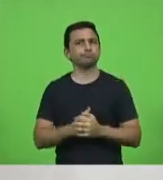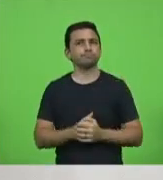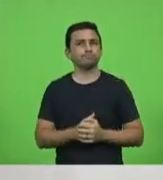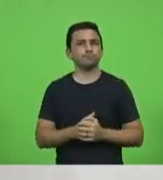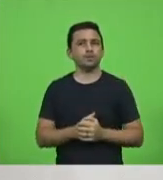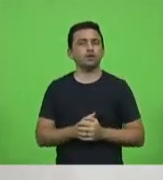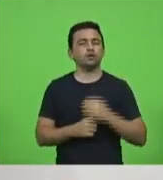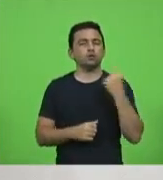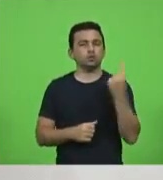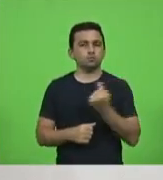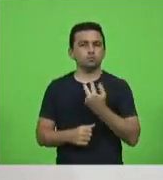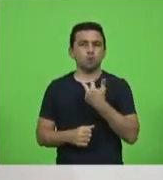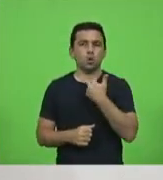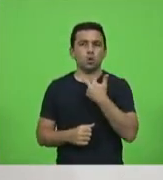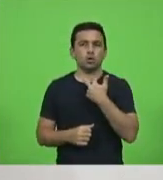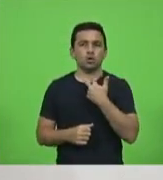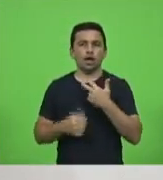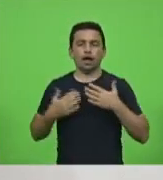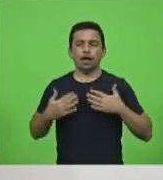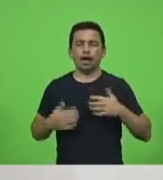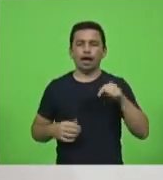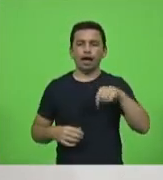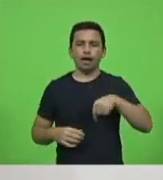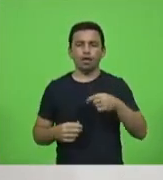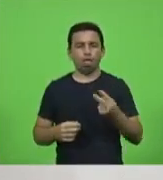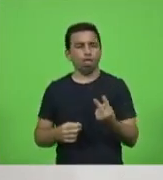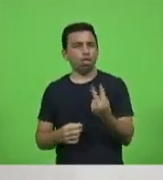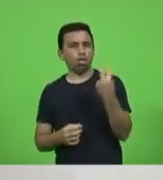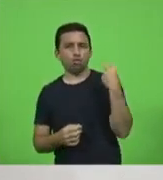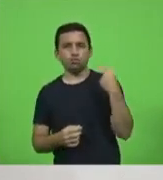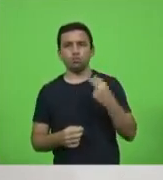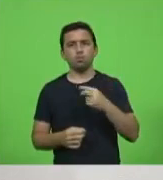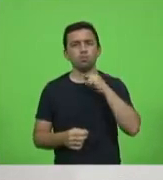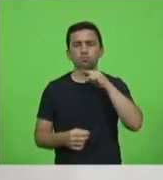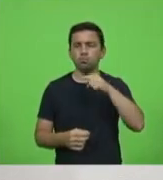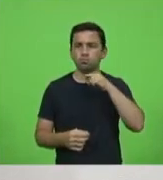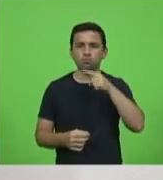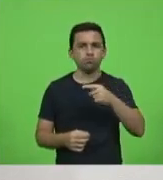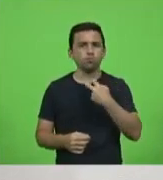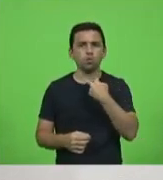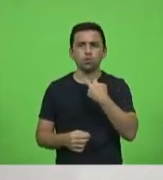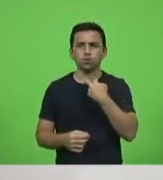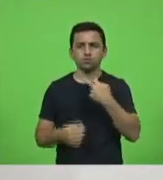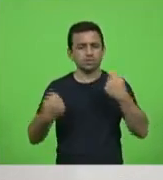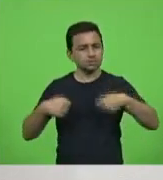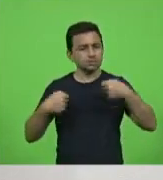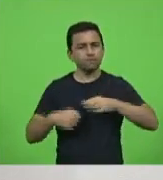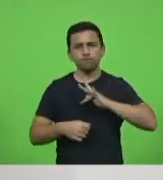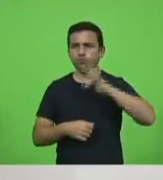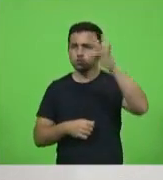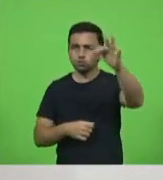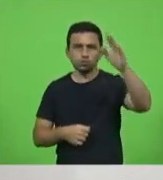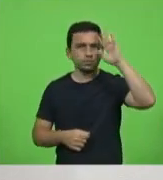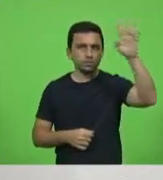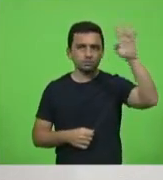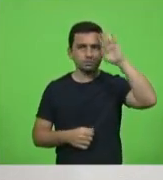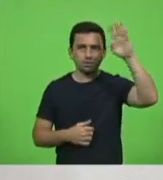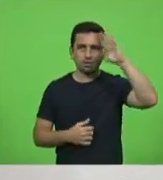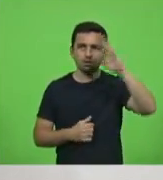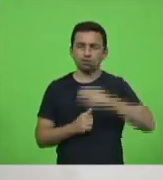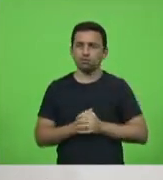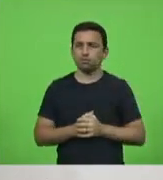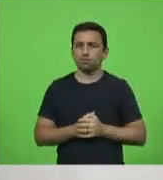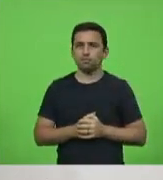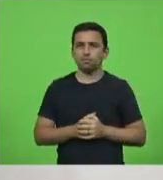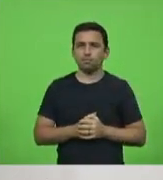nós não temos aqui que fazer a política do olhar para trás, e sim olhar para frente, meu amigo Sargento Lima.